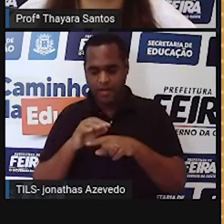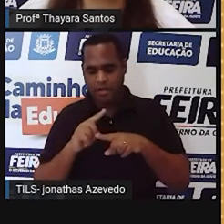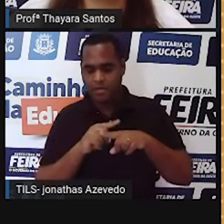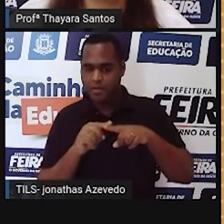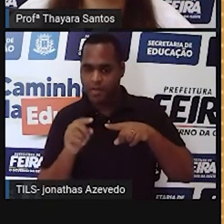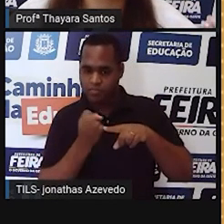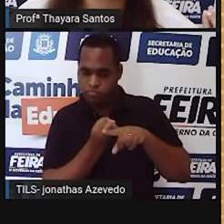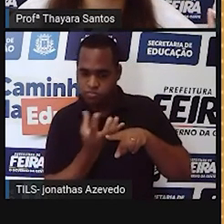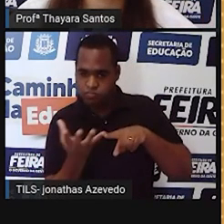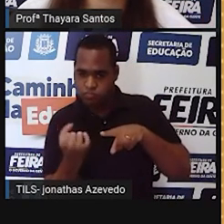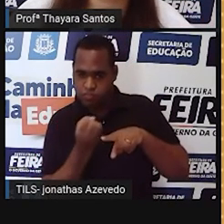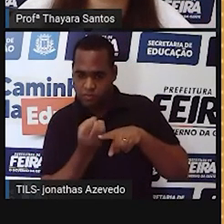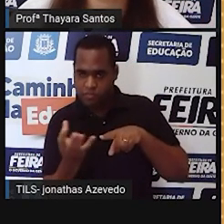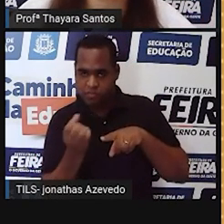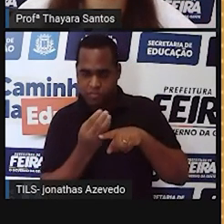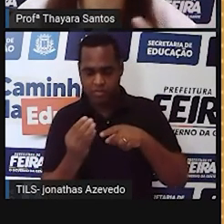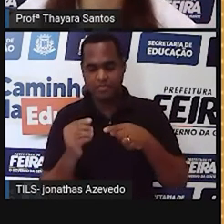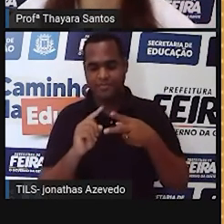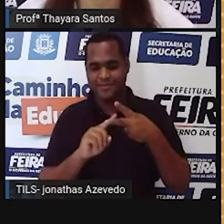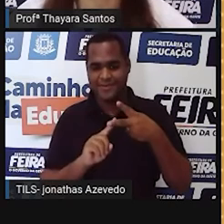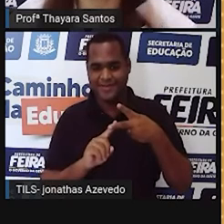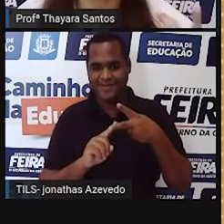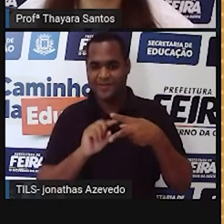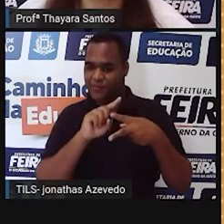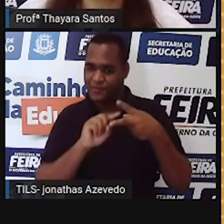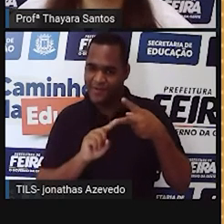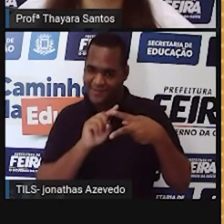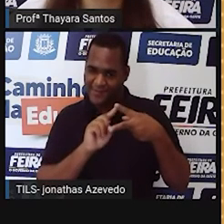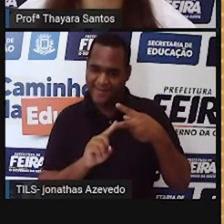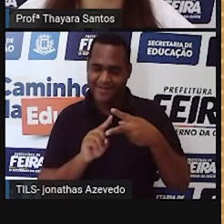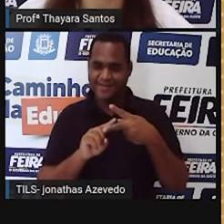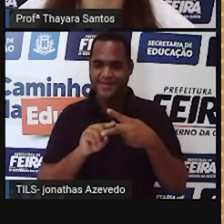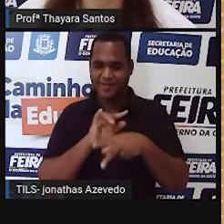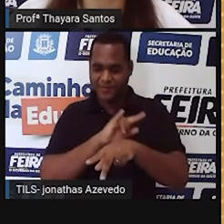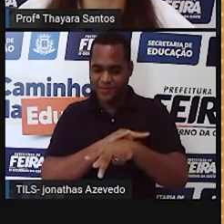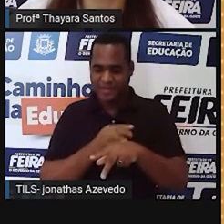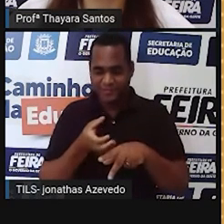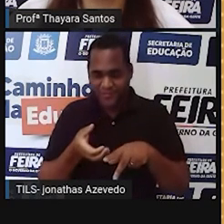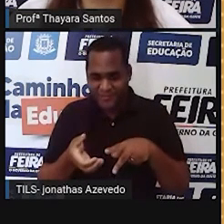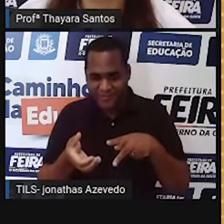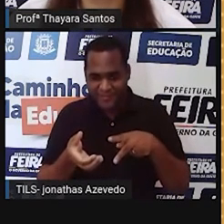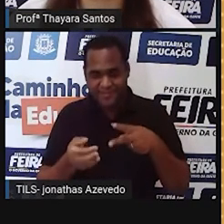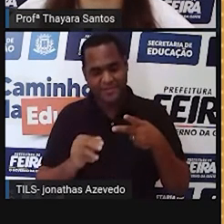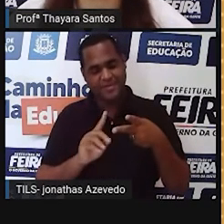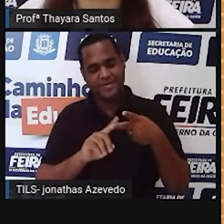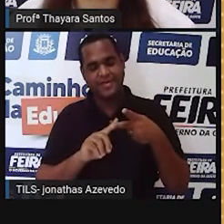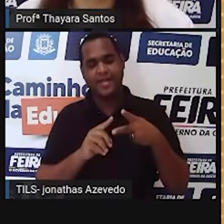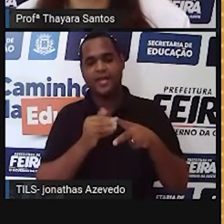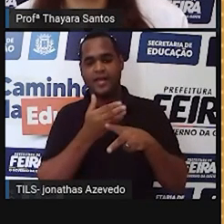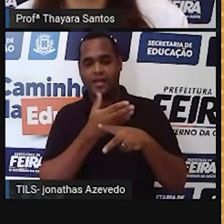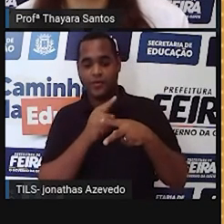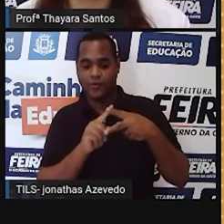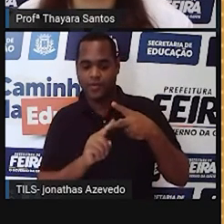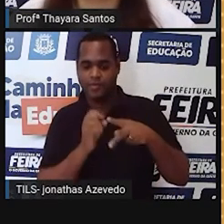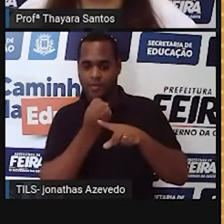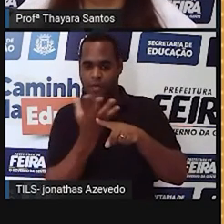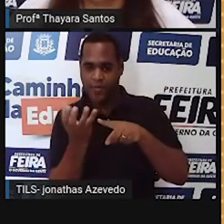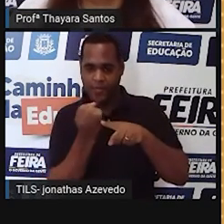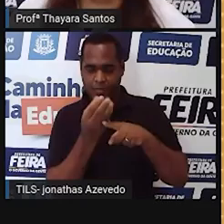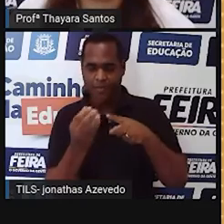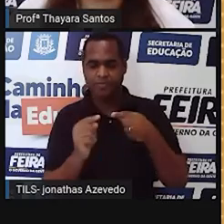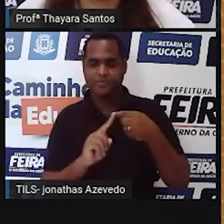Então, tem a função reprodutiva. E também é pela uretra que a urina é eliminada. E tem essa função escretora.